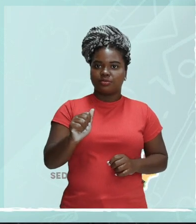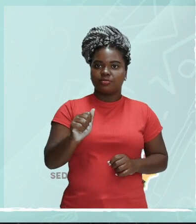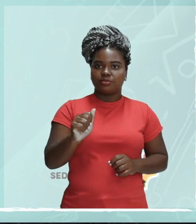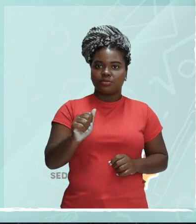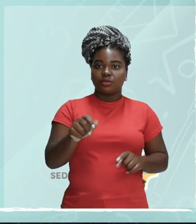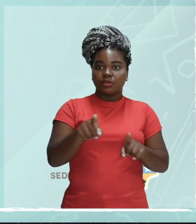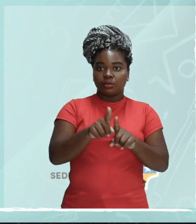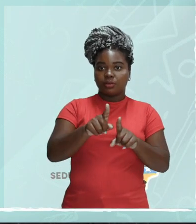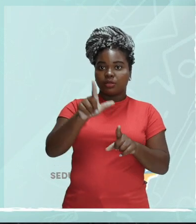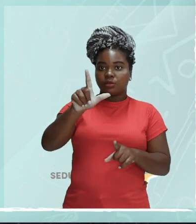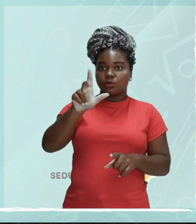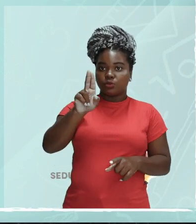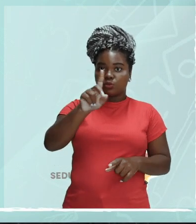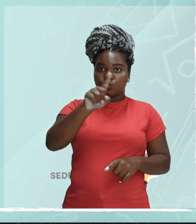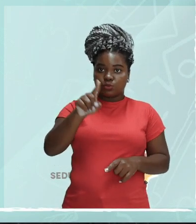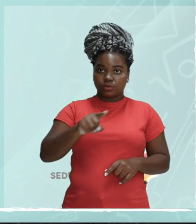luz.